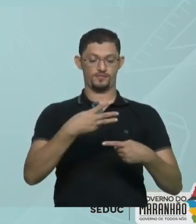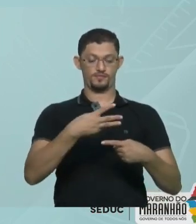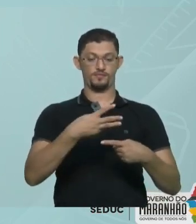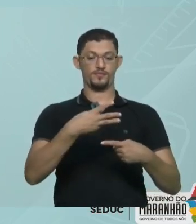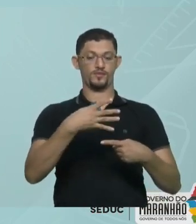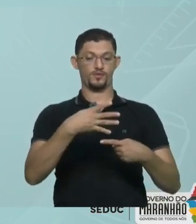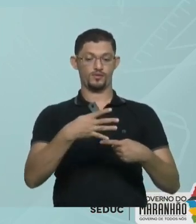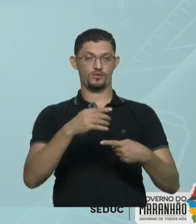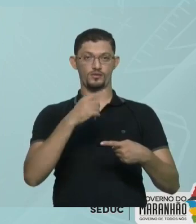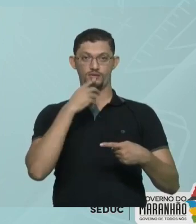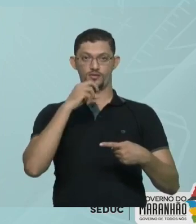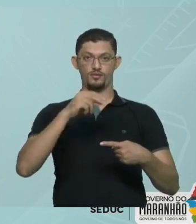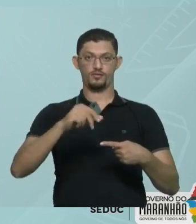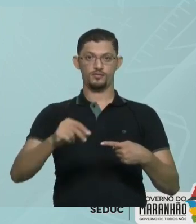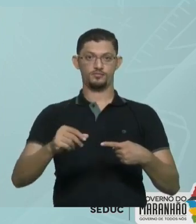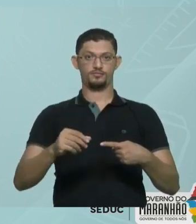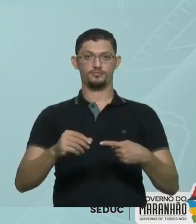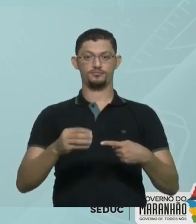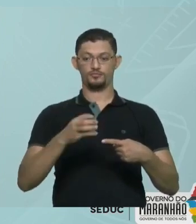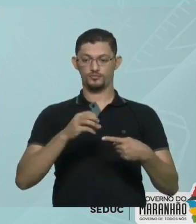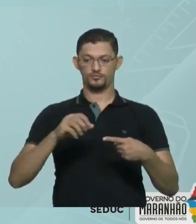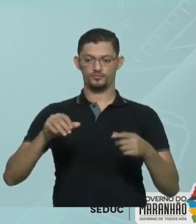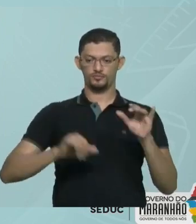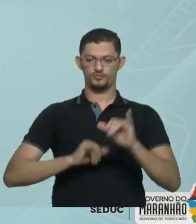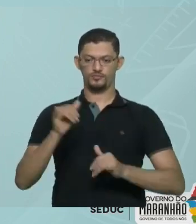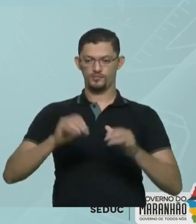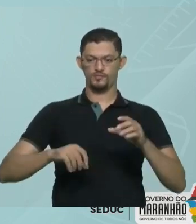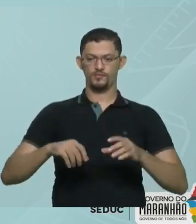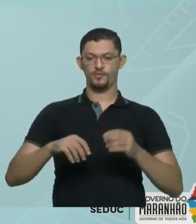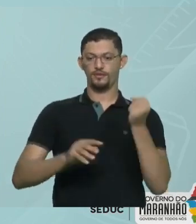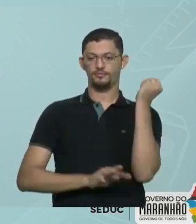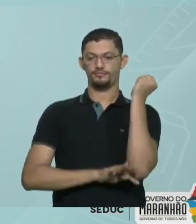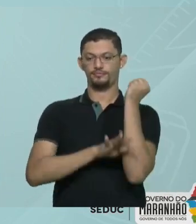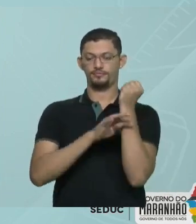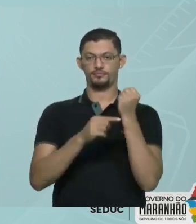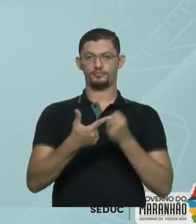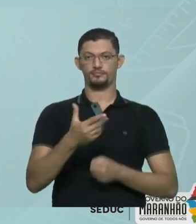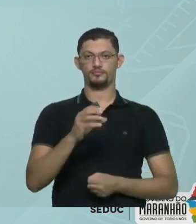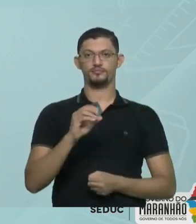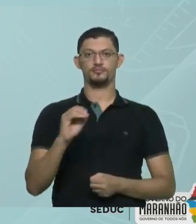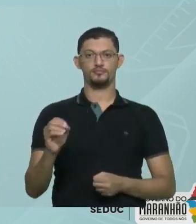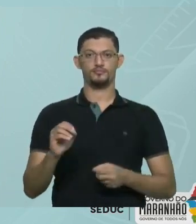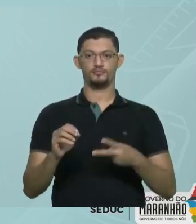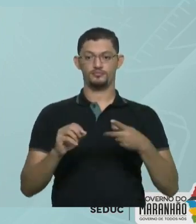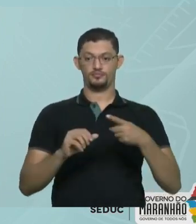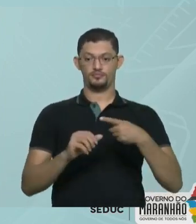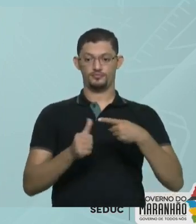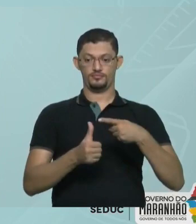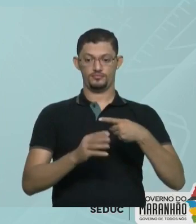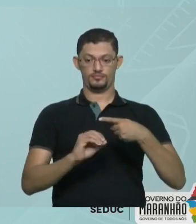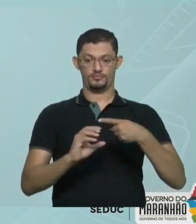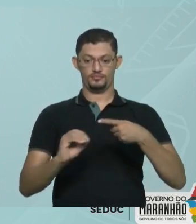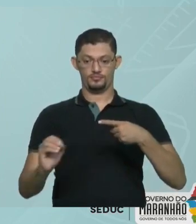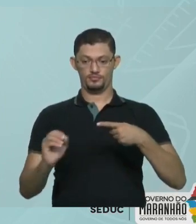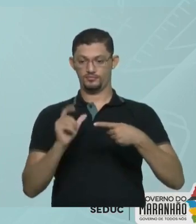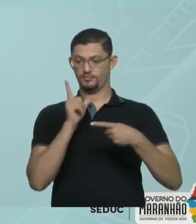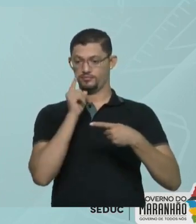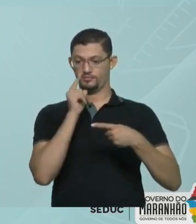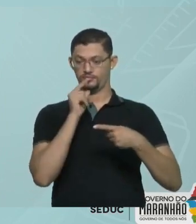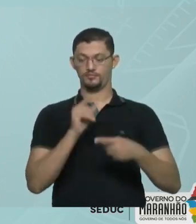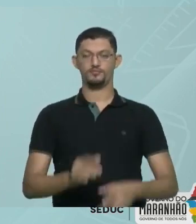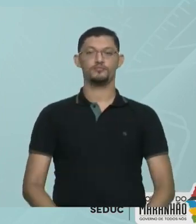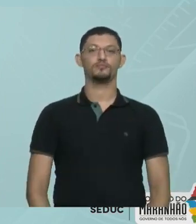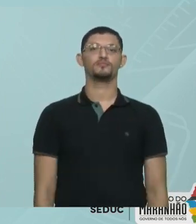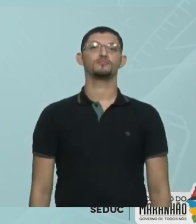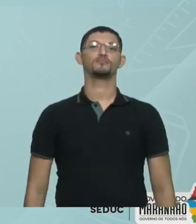sal Eu consigo dissolver A 20 graus Celsius De temperatura Em 100 gramas de água Então Determinado sal